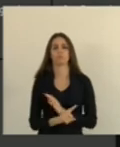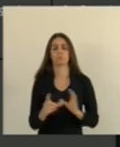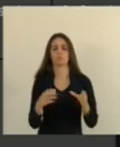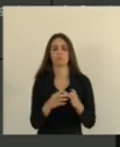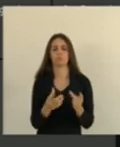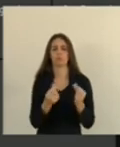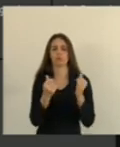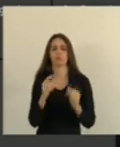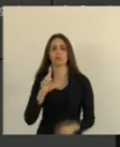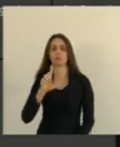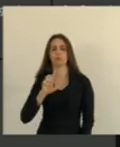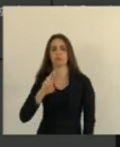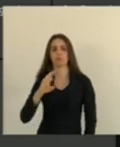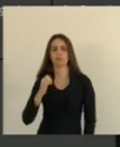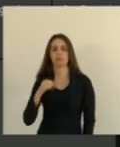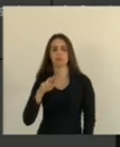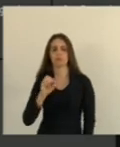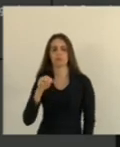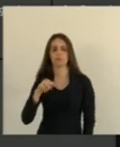Luciano Machado Para encerrar